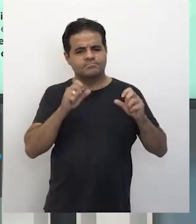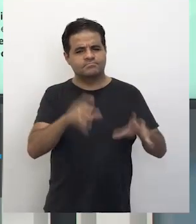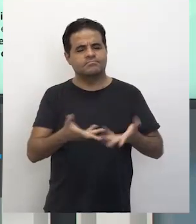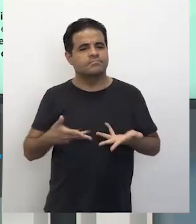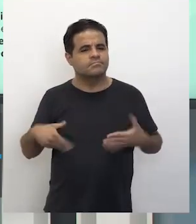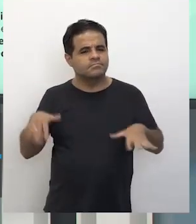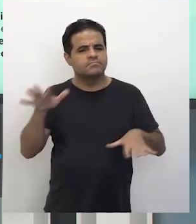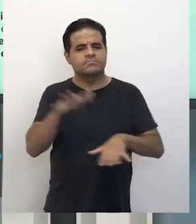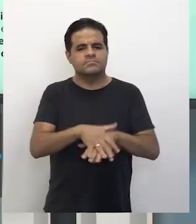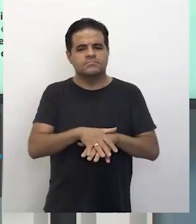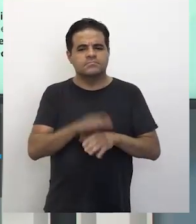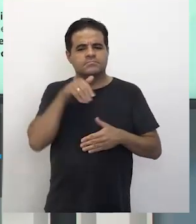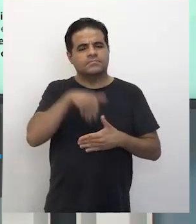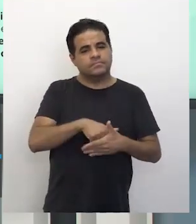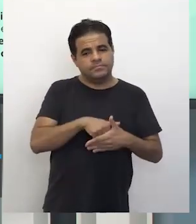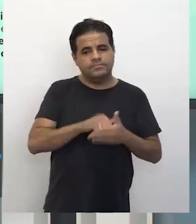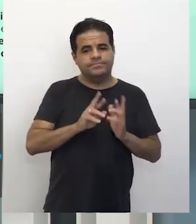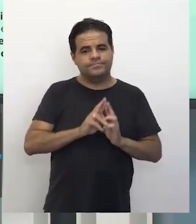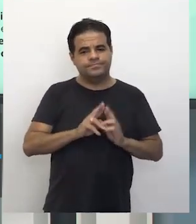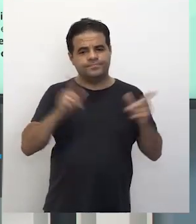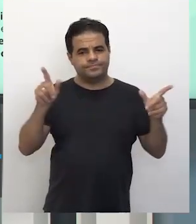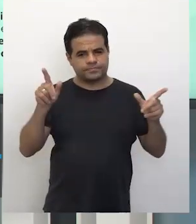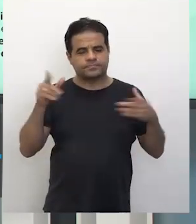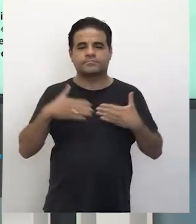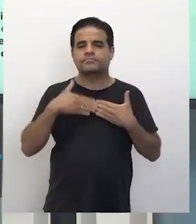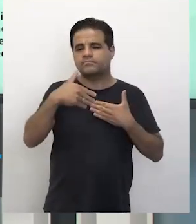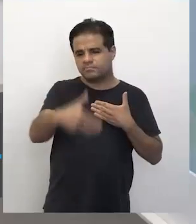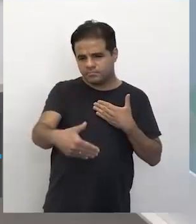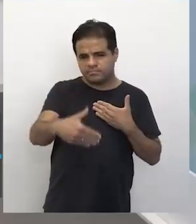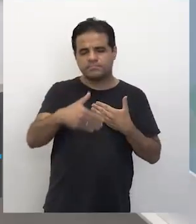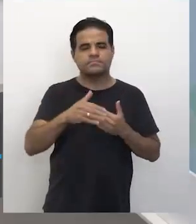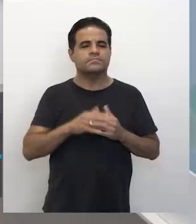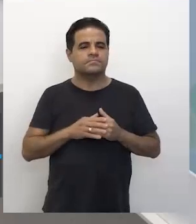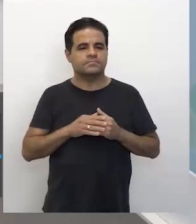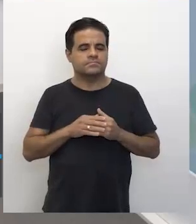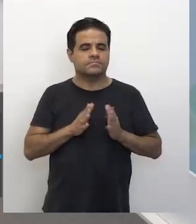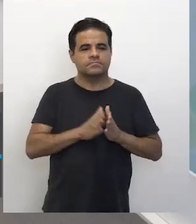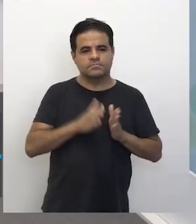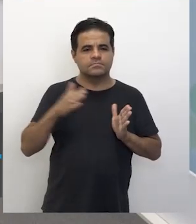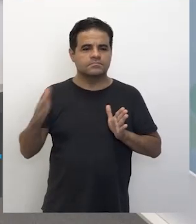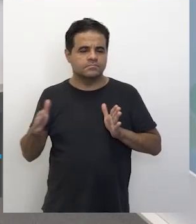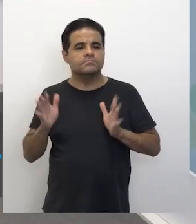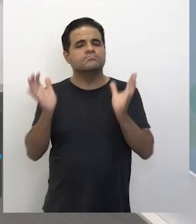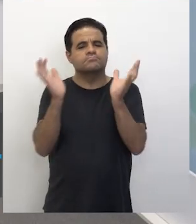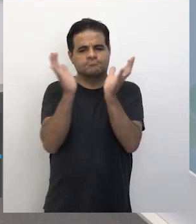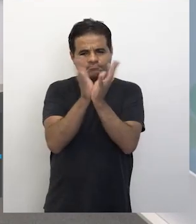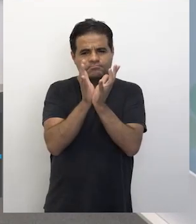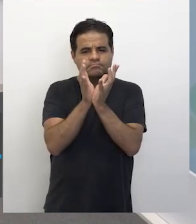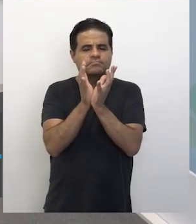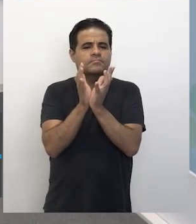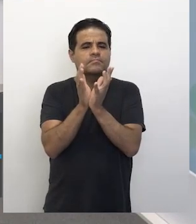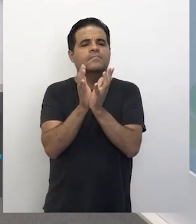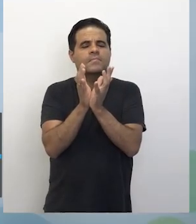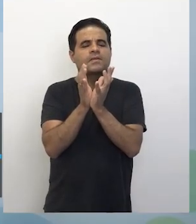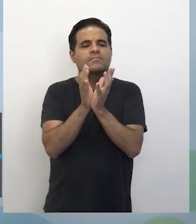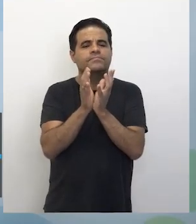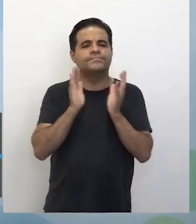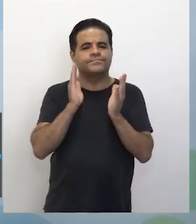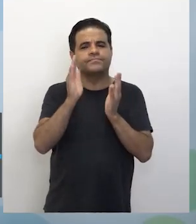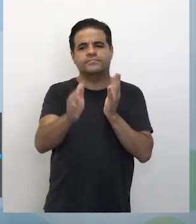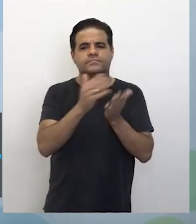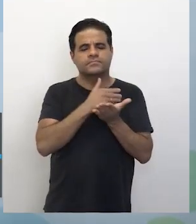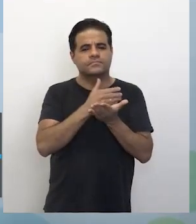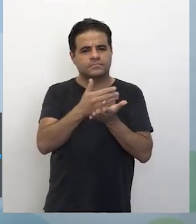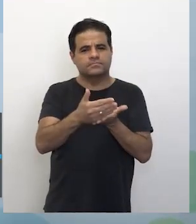inclua, né, o diferente, que é a nossa maior qualidade. Não é isso, Fabi? Porque se não incluísse o diferente, né, aquele que não está aqui desde o